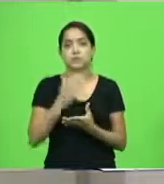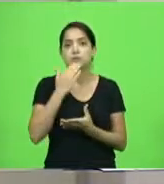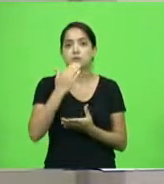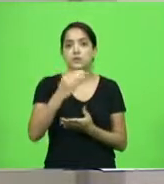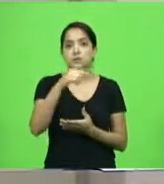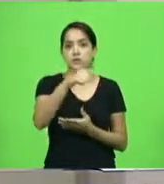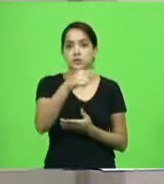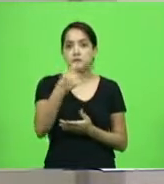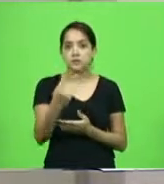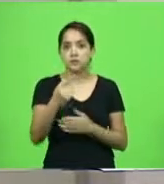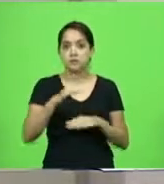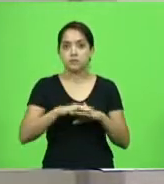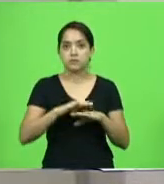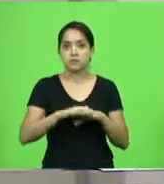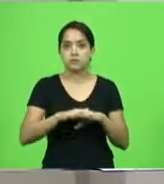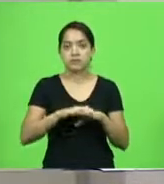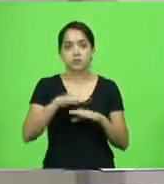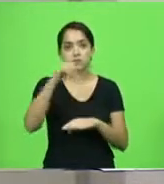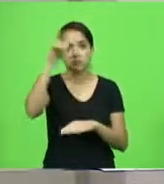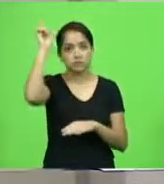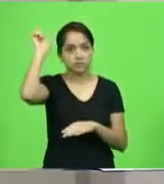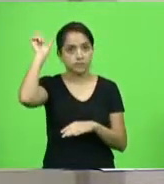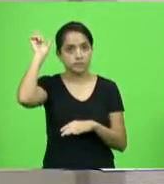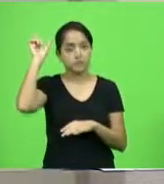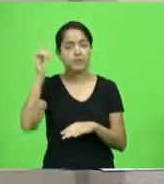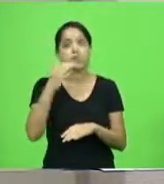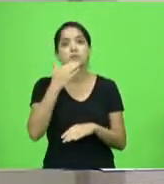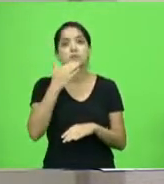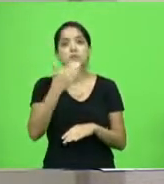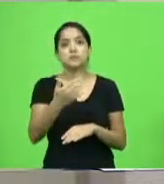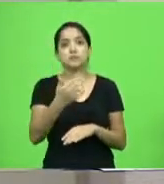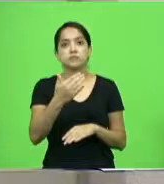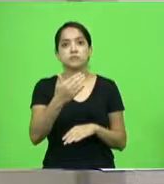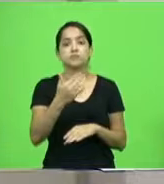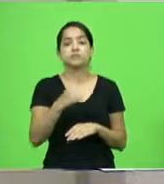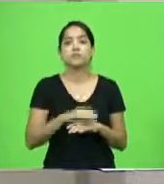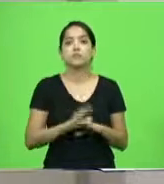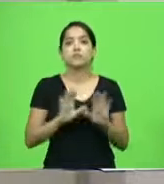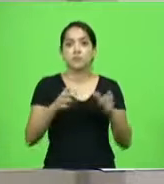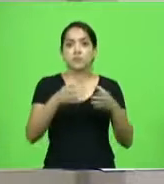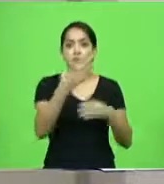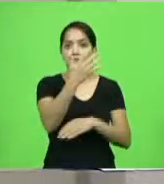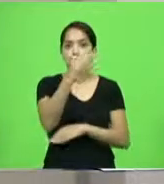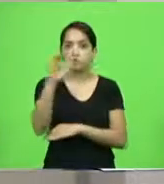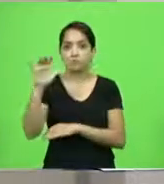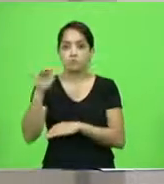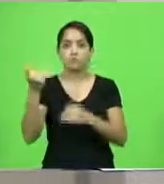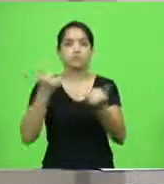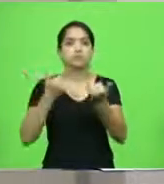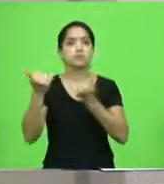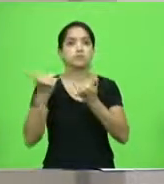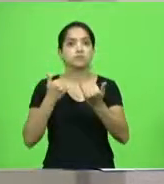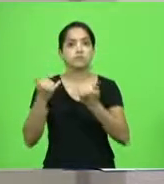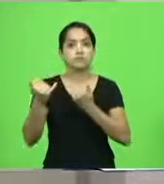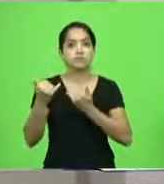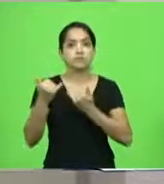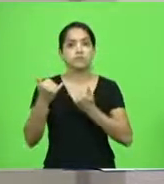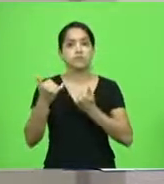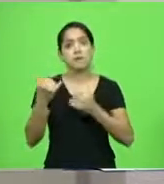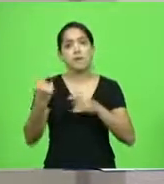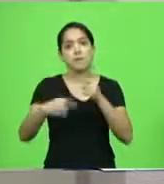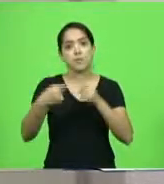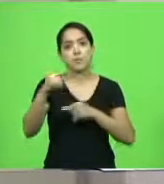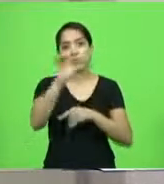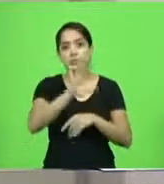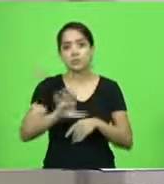71, deputado Sargento Lima, solicitando ao Instituto do Meio Ambiente informações acerca da Política Nacional